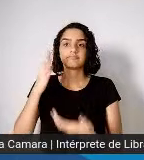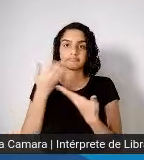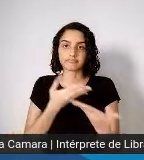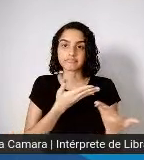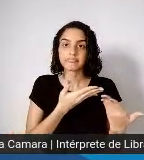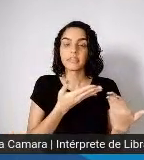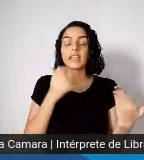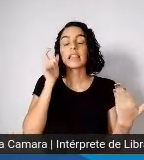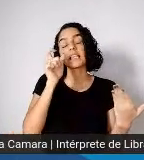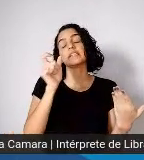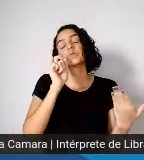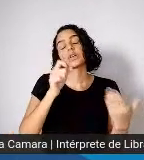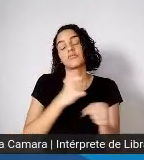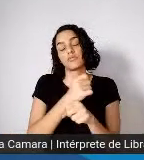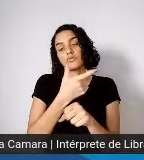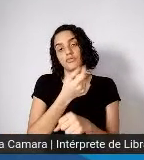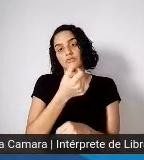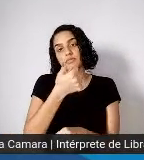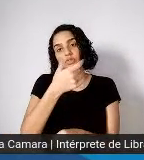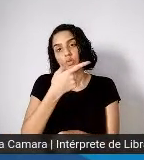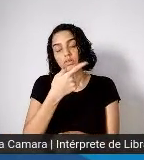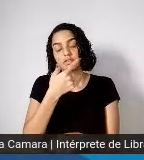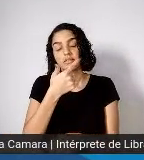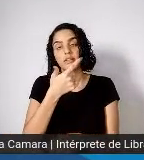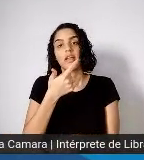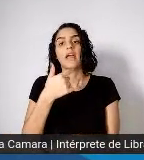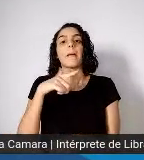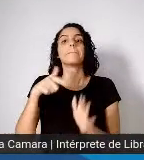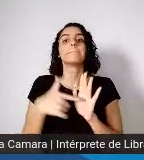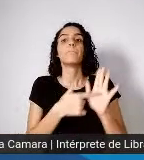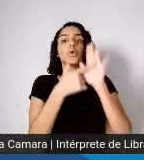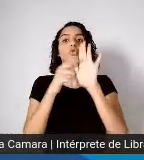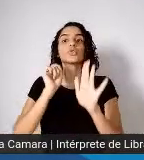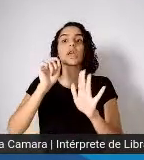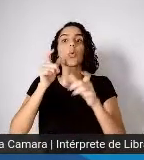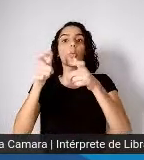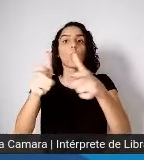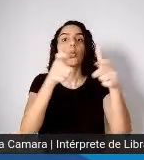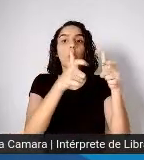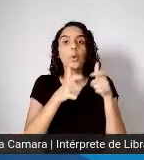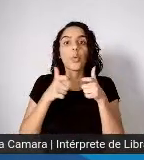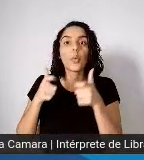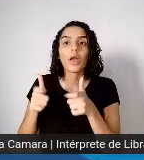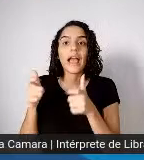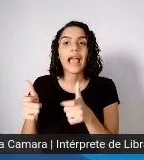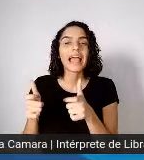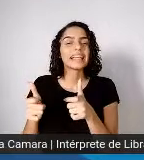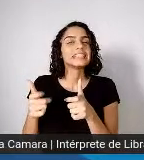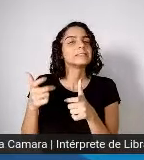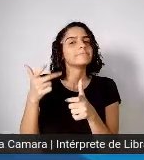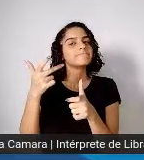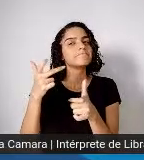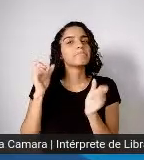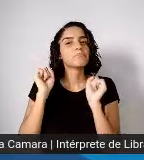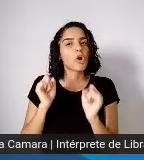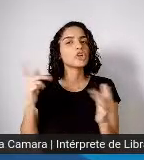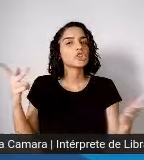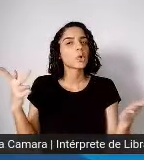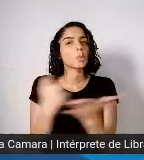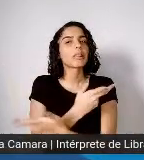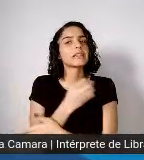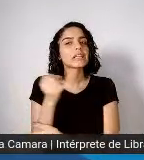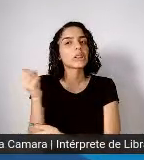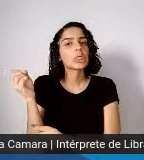que mostra os locais de prováveis novas pandemias zoonóticas e apontava ali